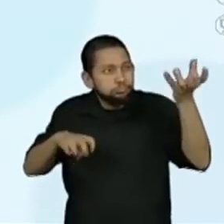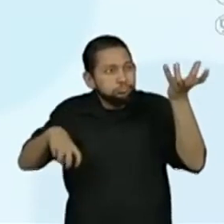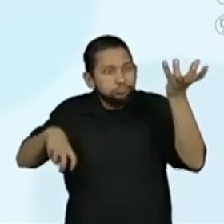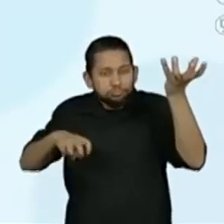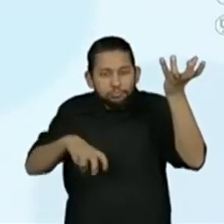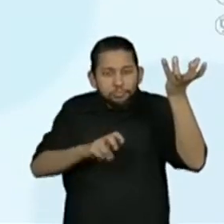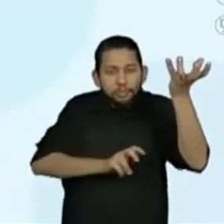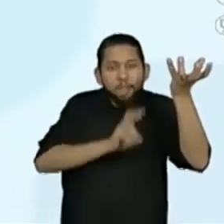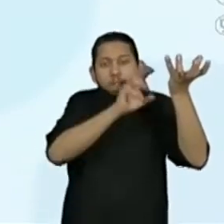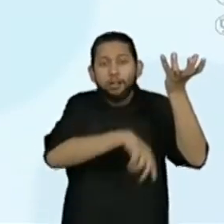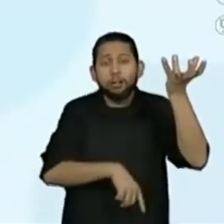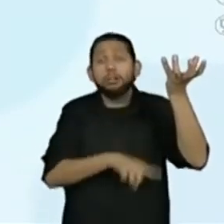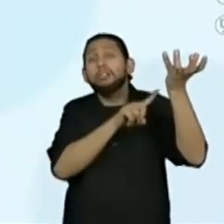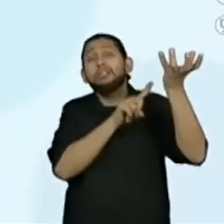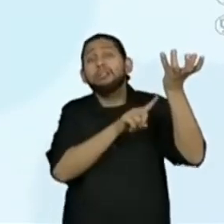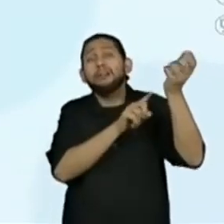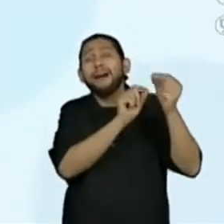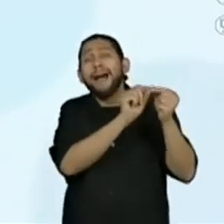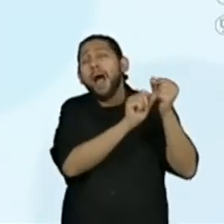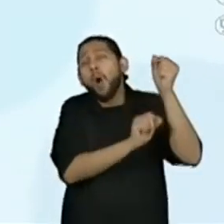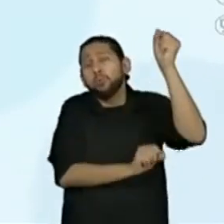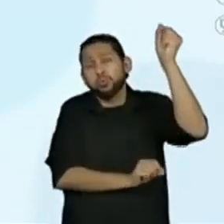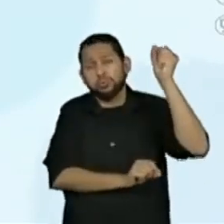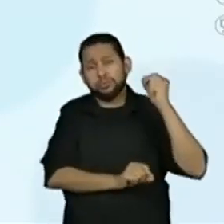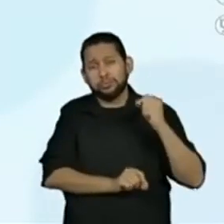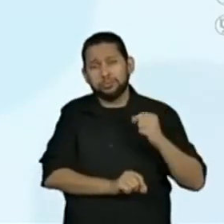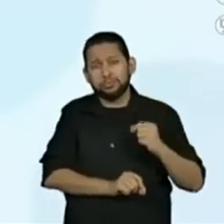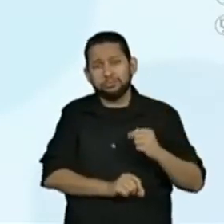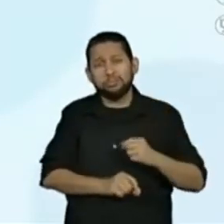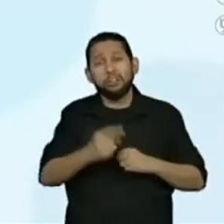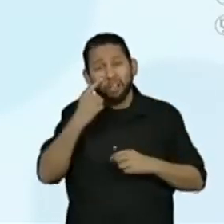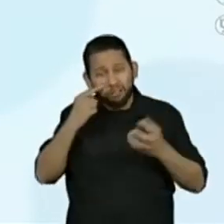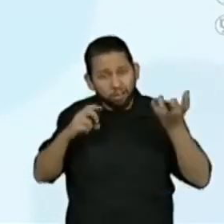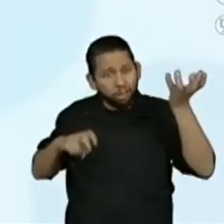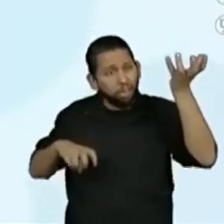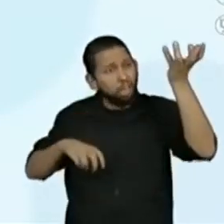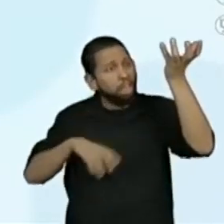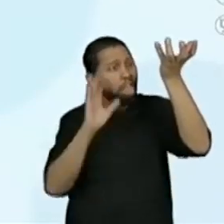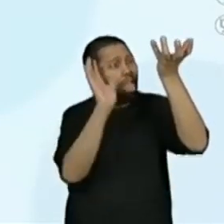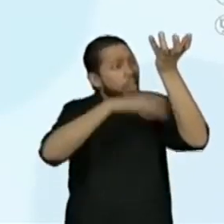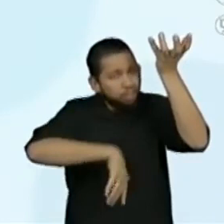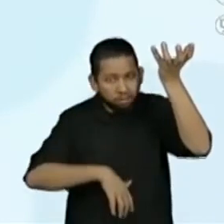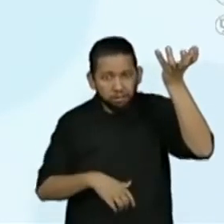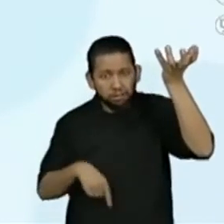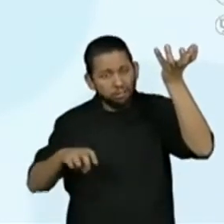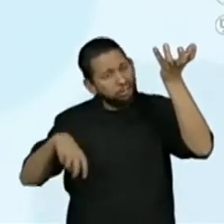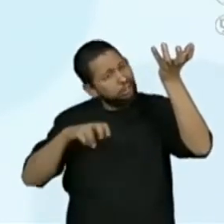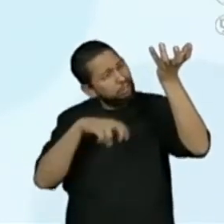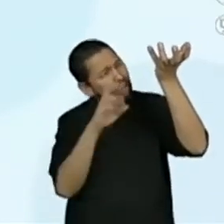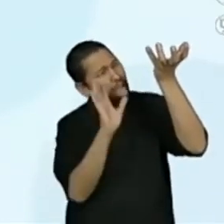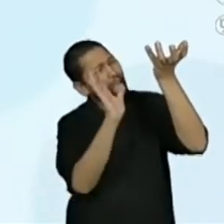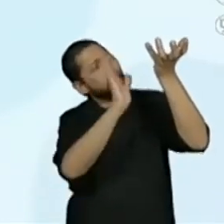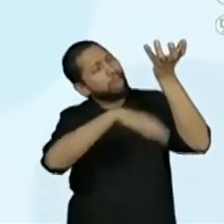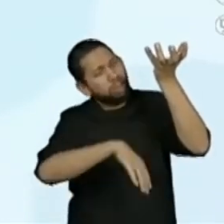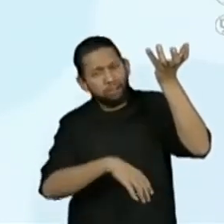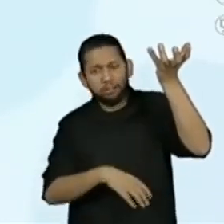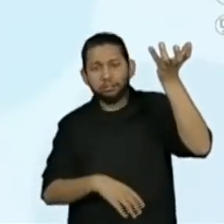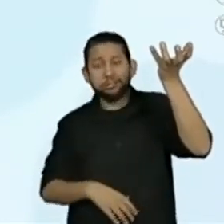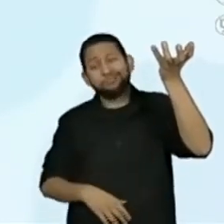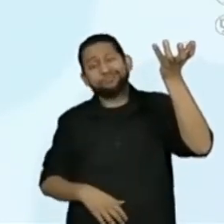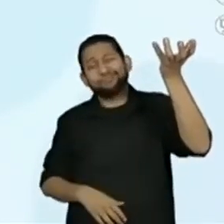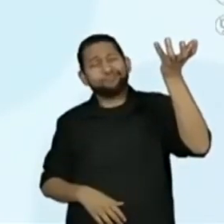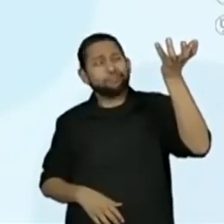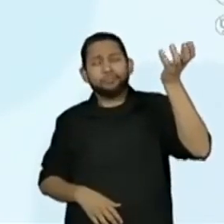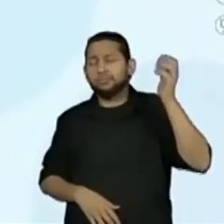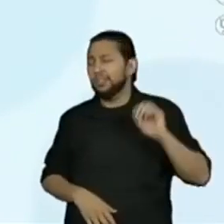Estavam muito altas. Por fim, vendo perdidos o tempo e o trabalho, agora reconheço que